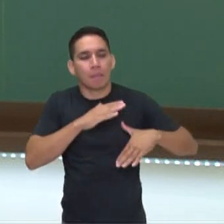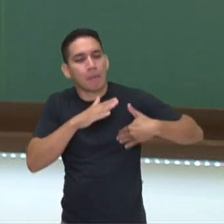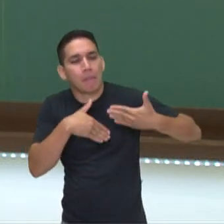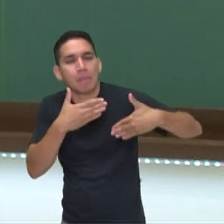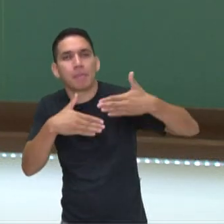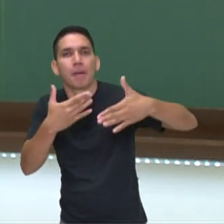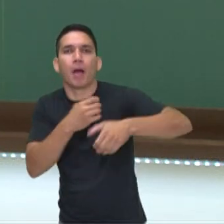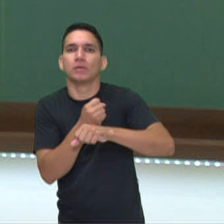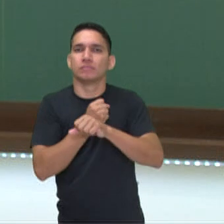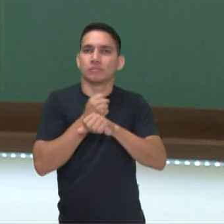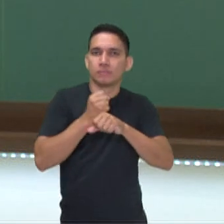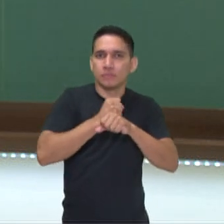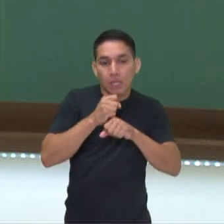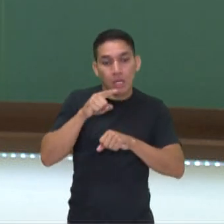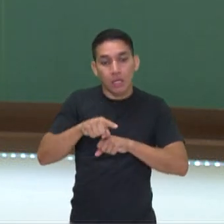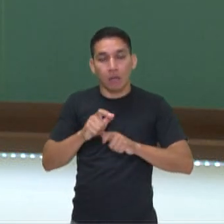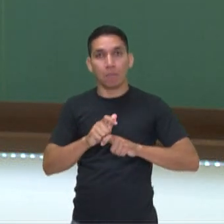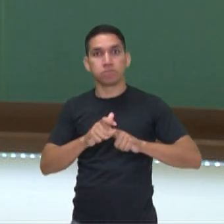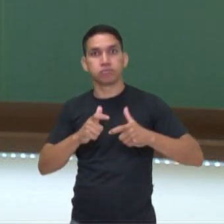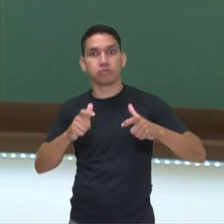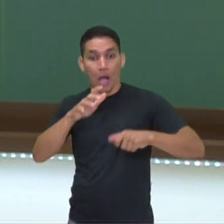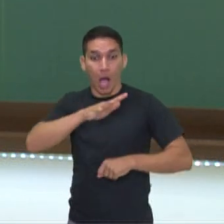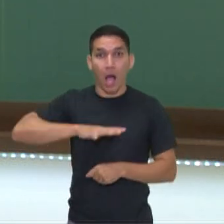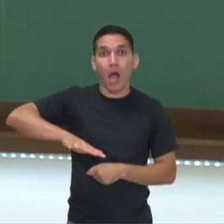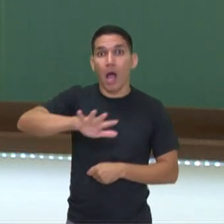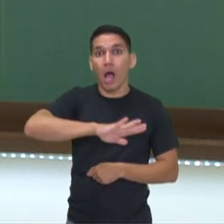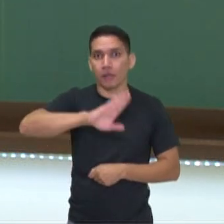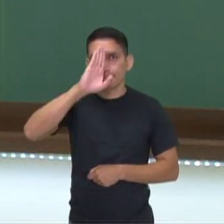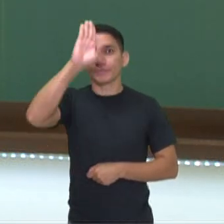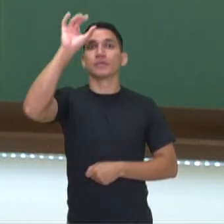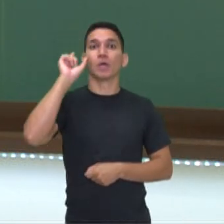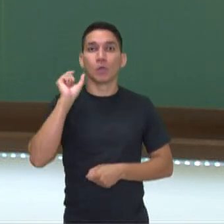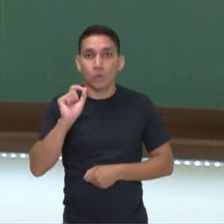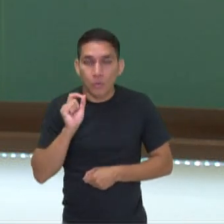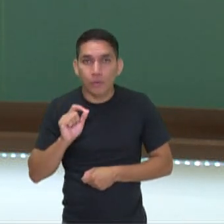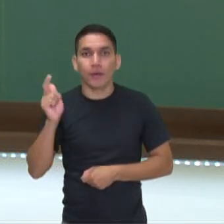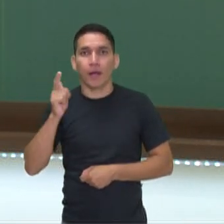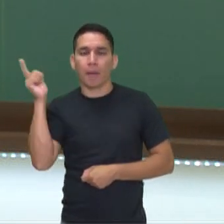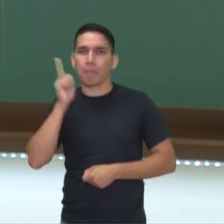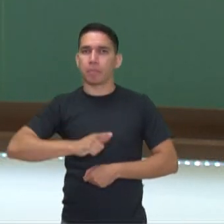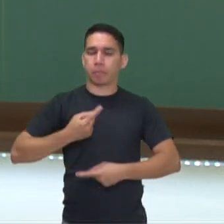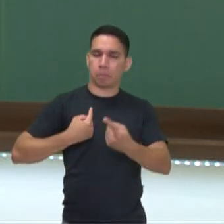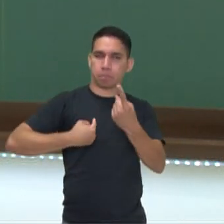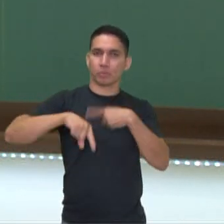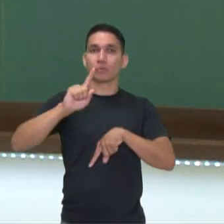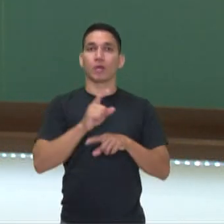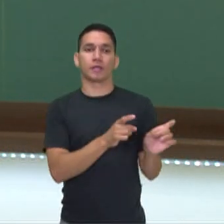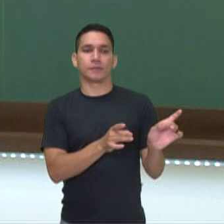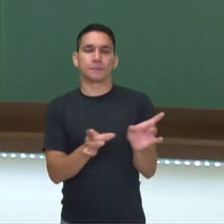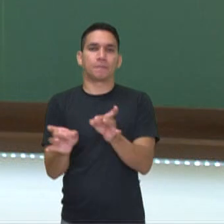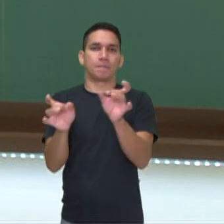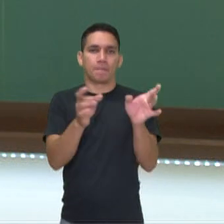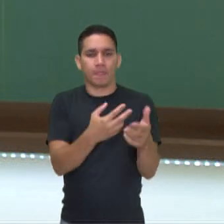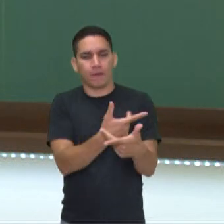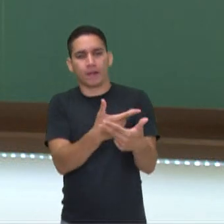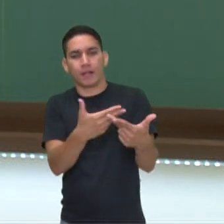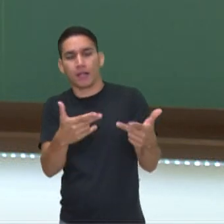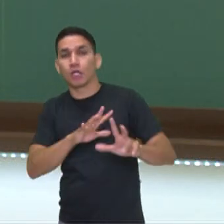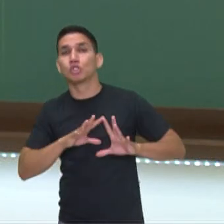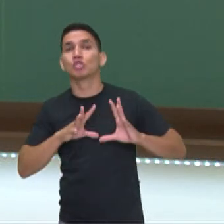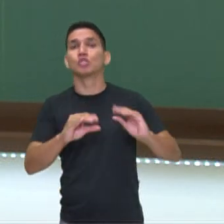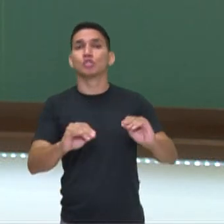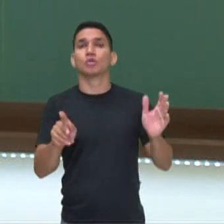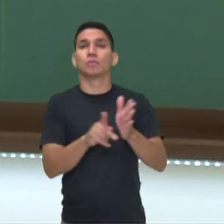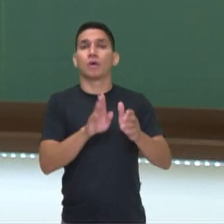tempo, aonde essas áreas têm a função primordial de desenvolvimento do comércio de todas aquelas atividades